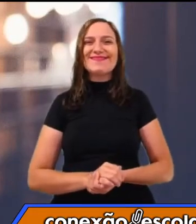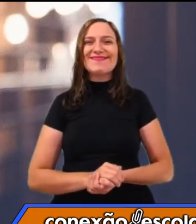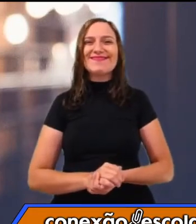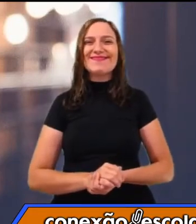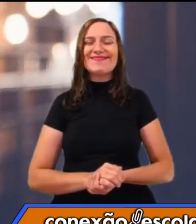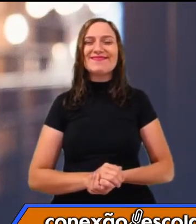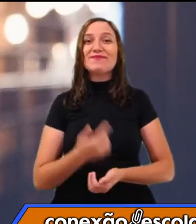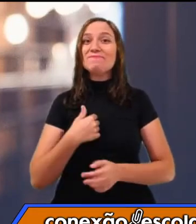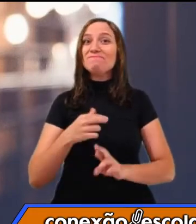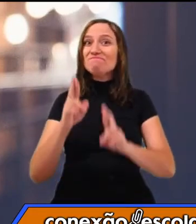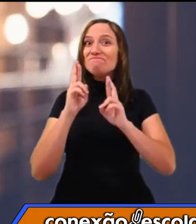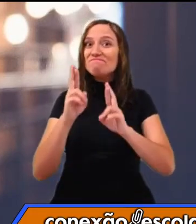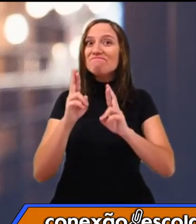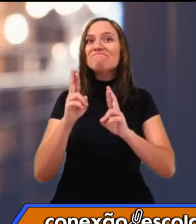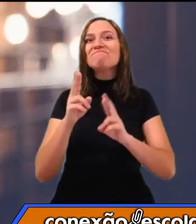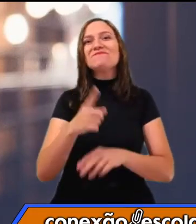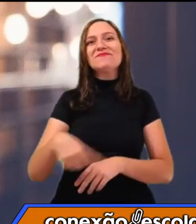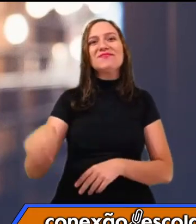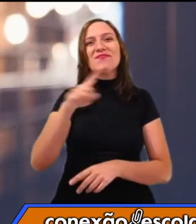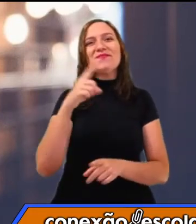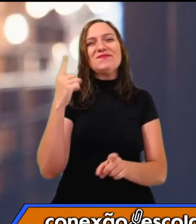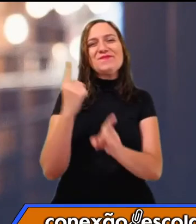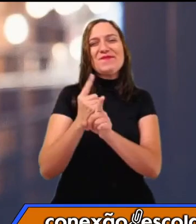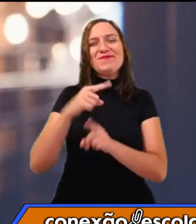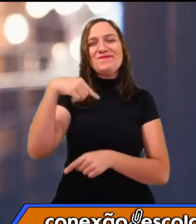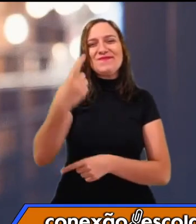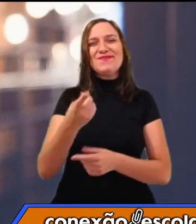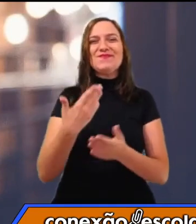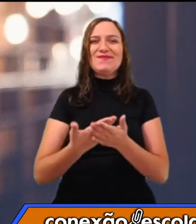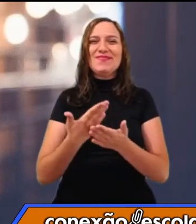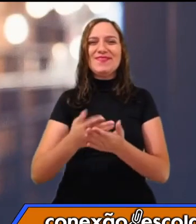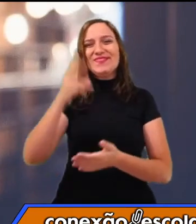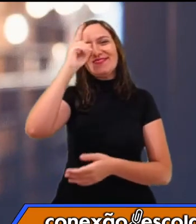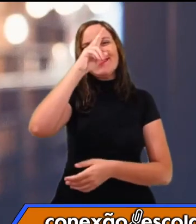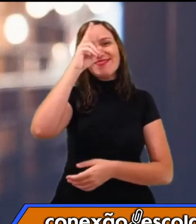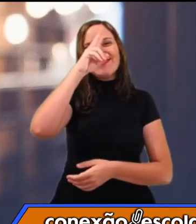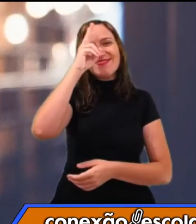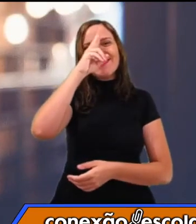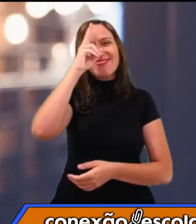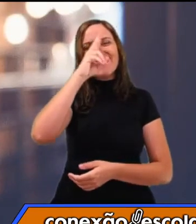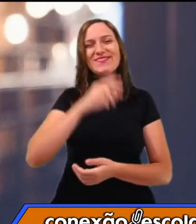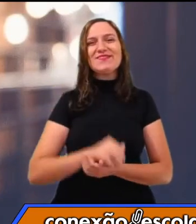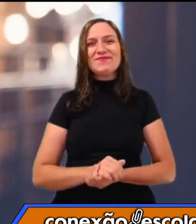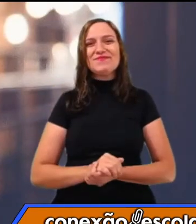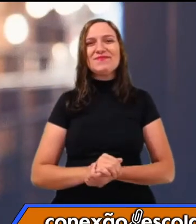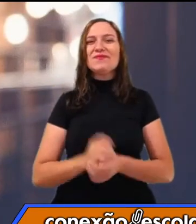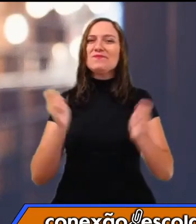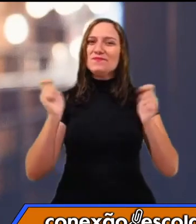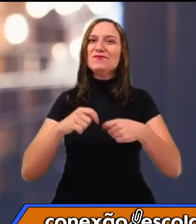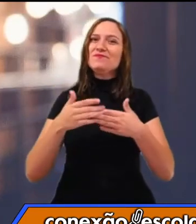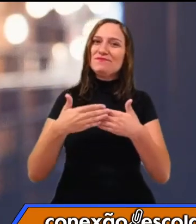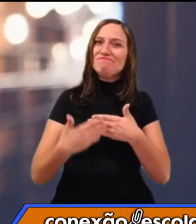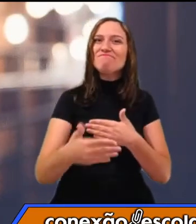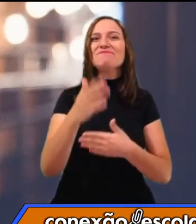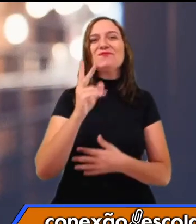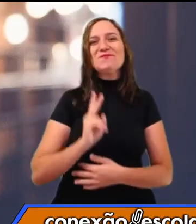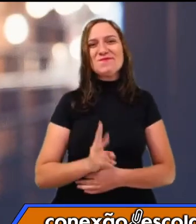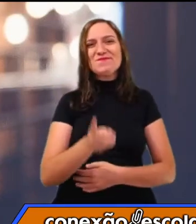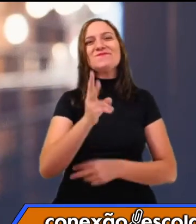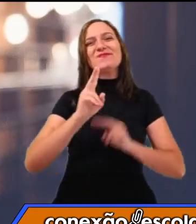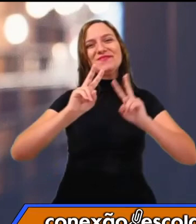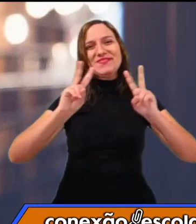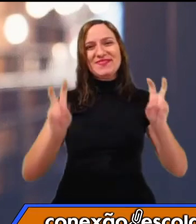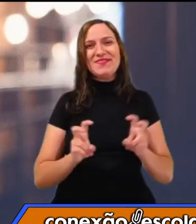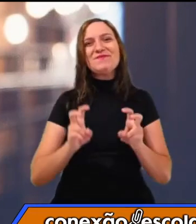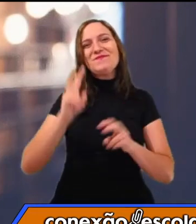Eu espero vocês na próxima aula de história para a gente poder falar mais um pouco sobre